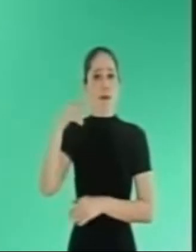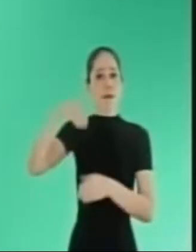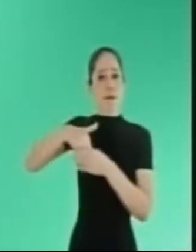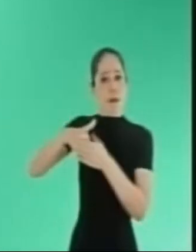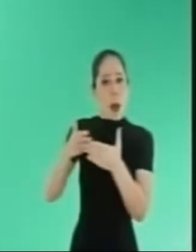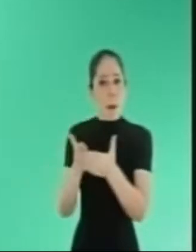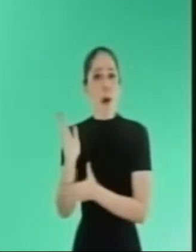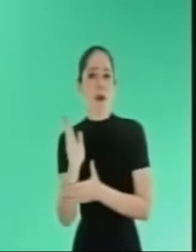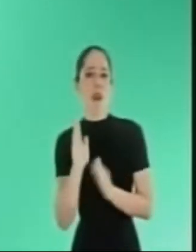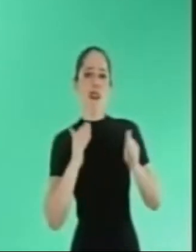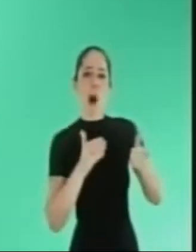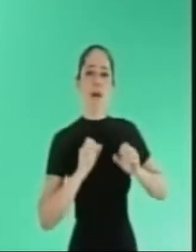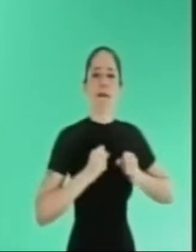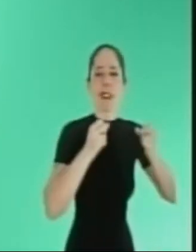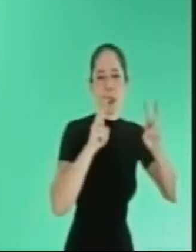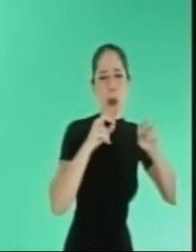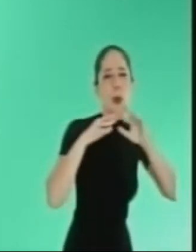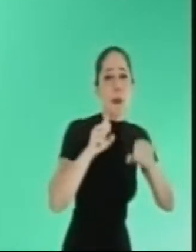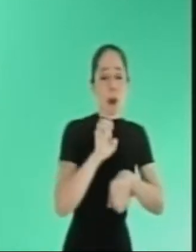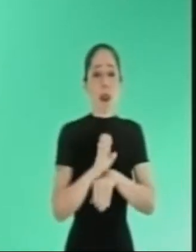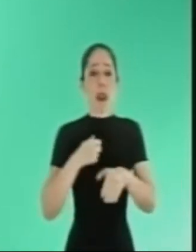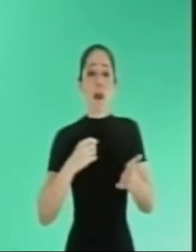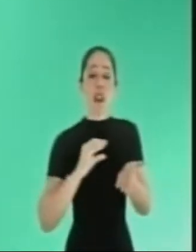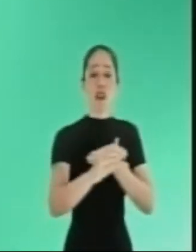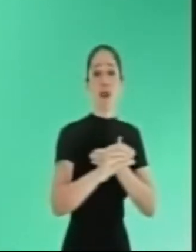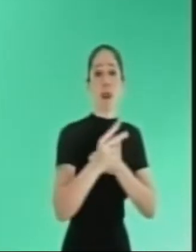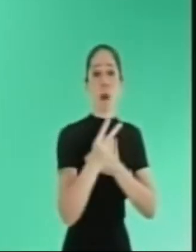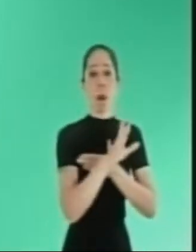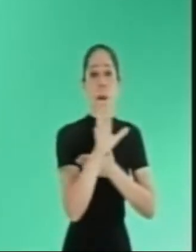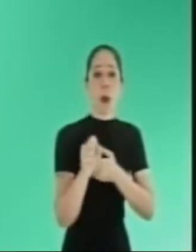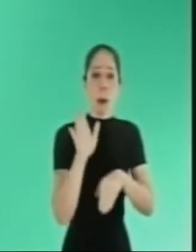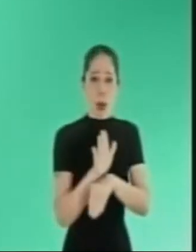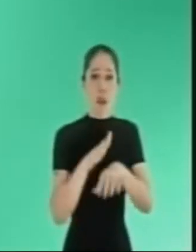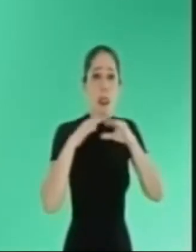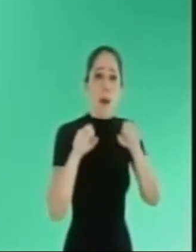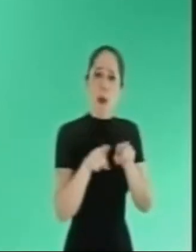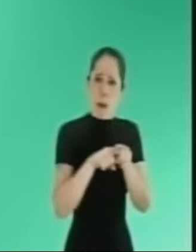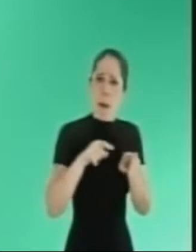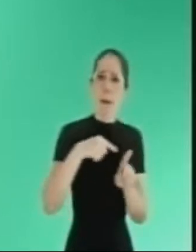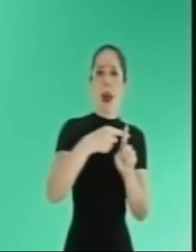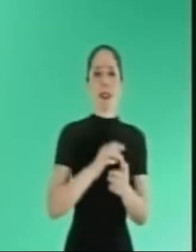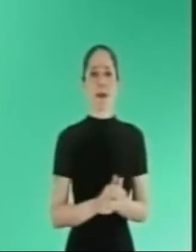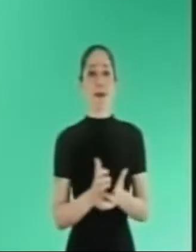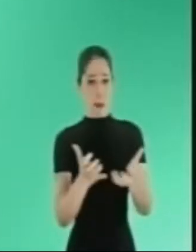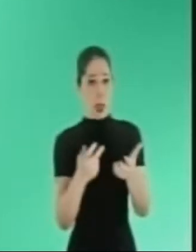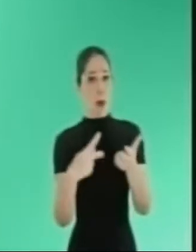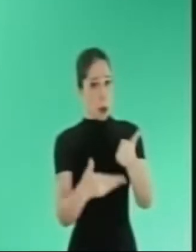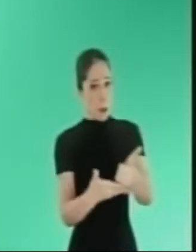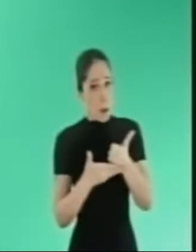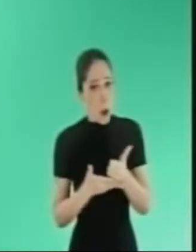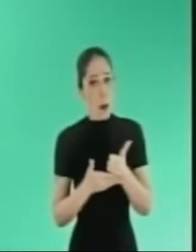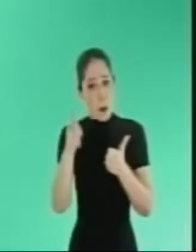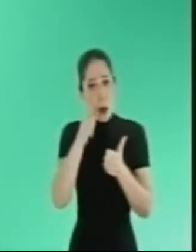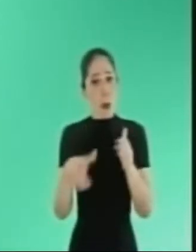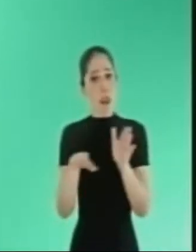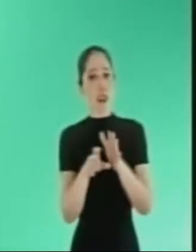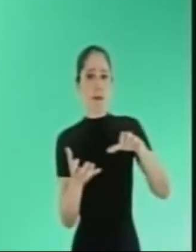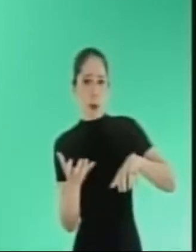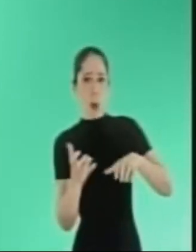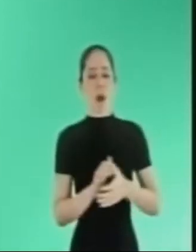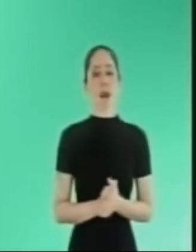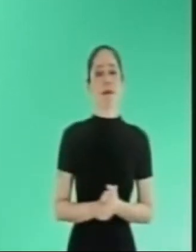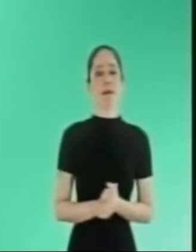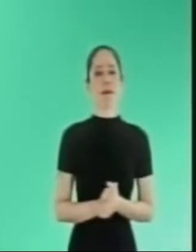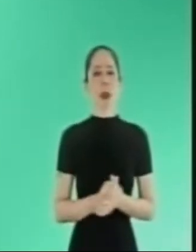eleita pela causa animal no Estado. Destinei 2 milhões para ajudar os animais e muito mais. Conto com teu apoio para